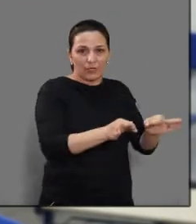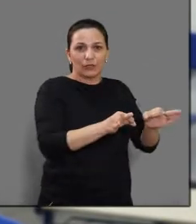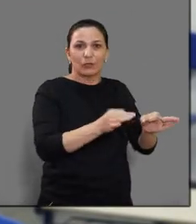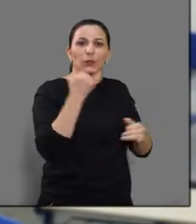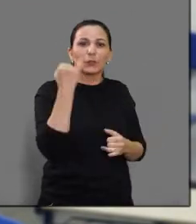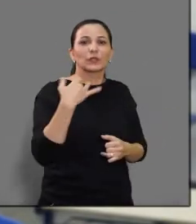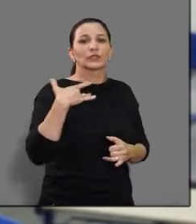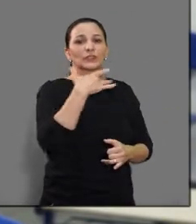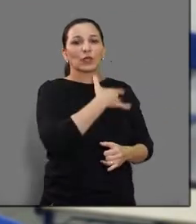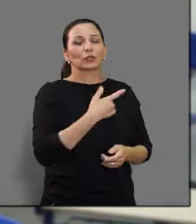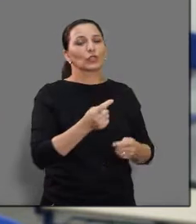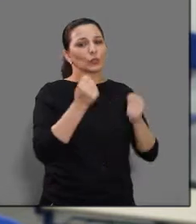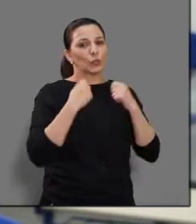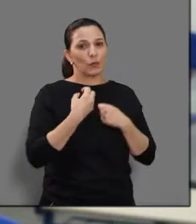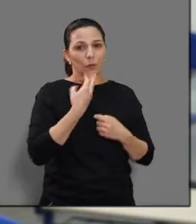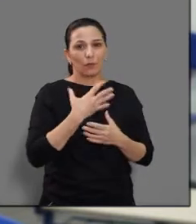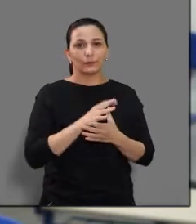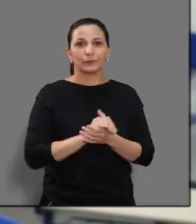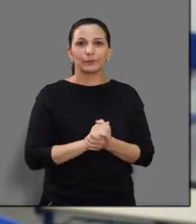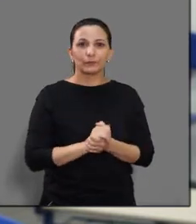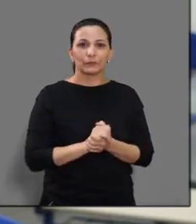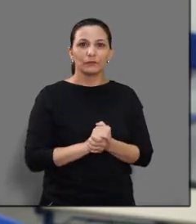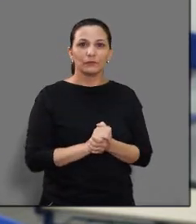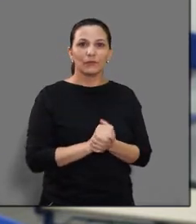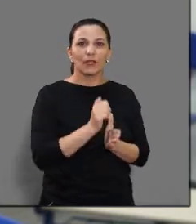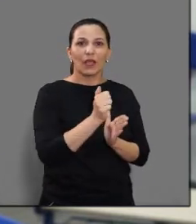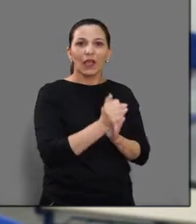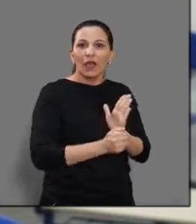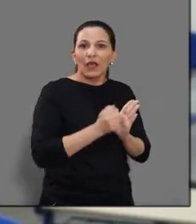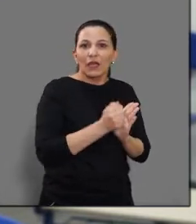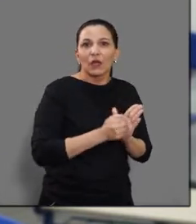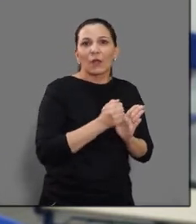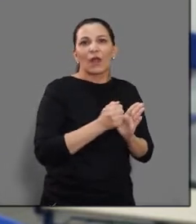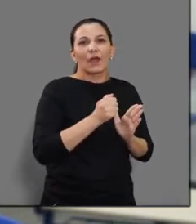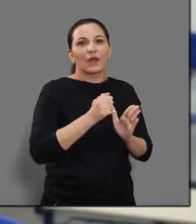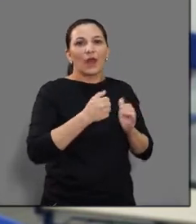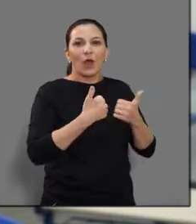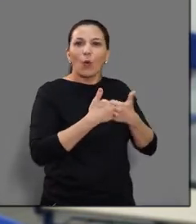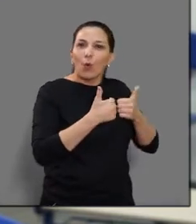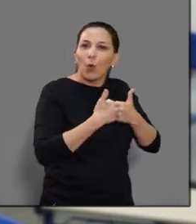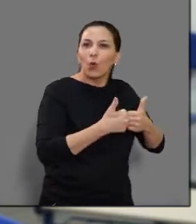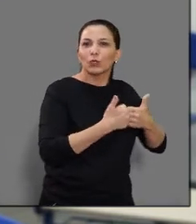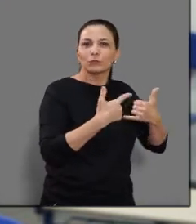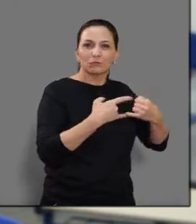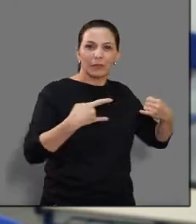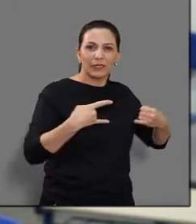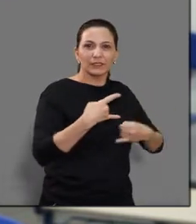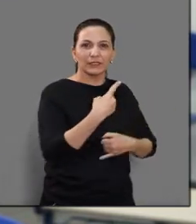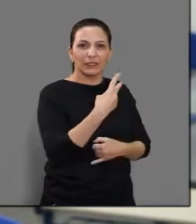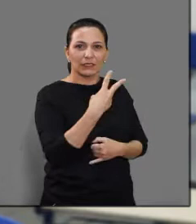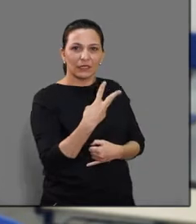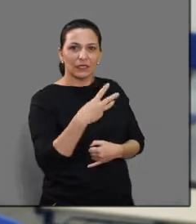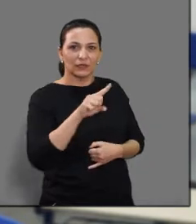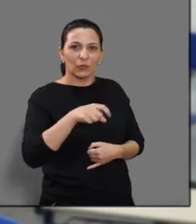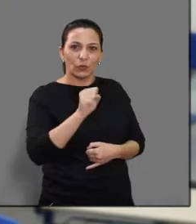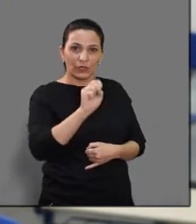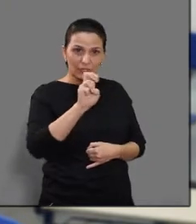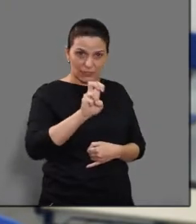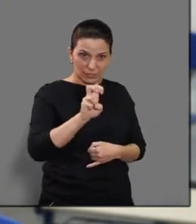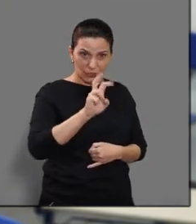o passe do ônibus. Isso seria muito bom se fosse construído, porque muitos